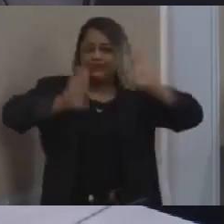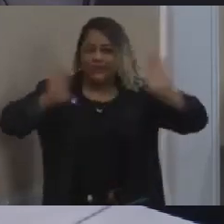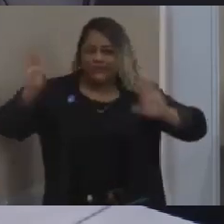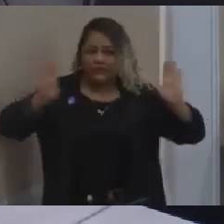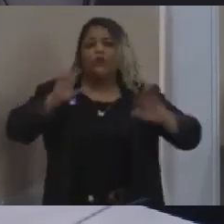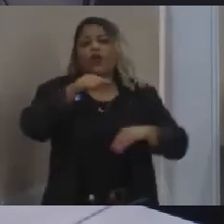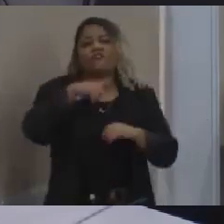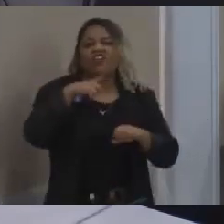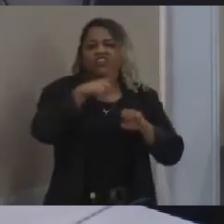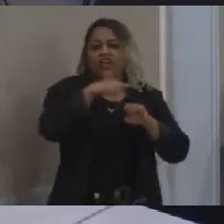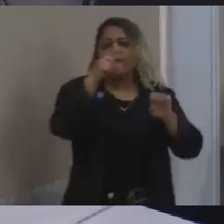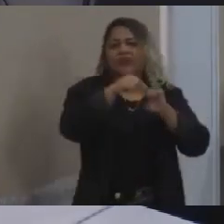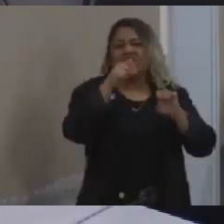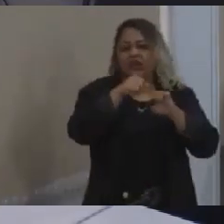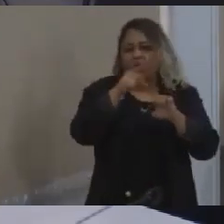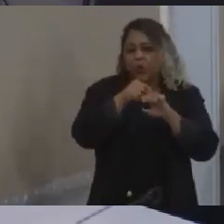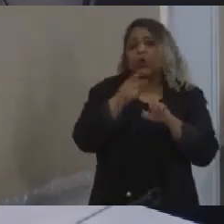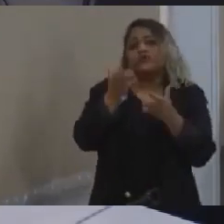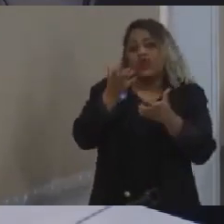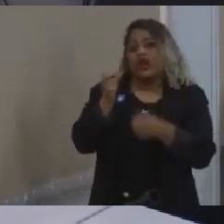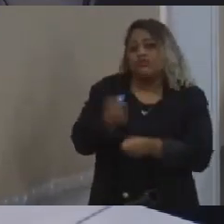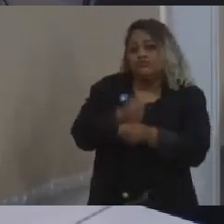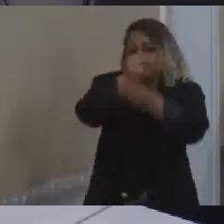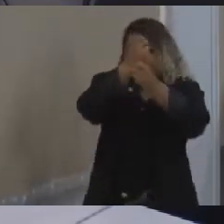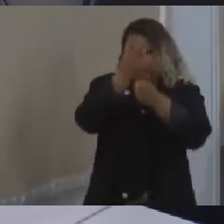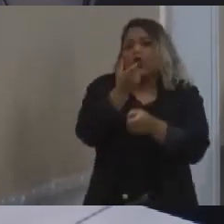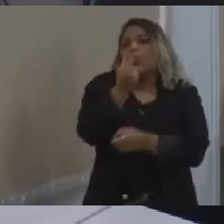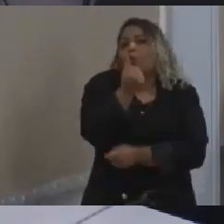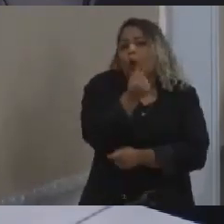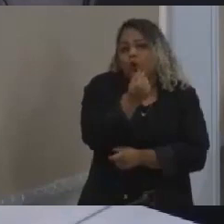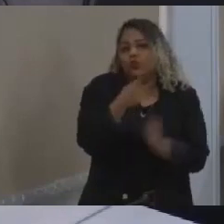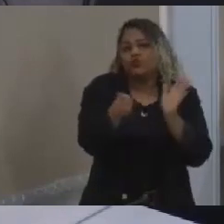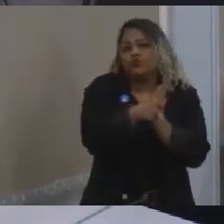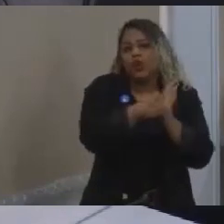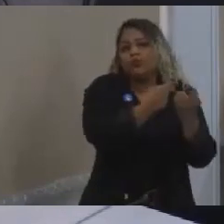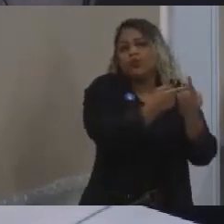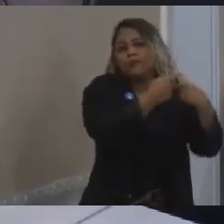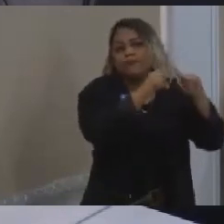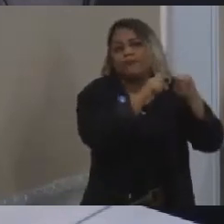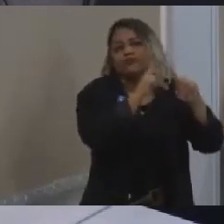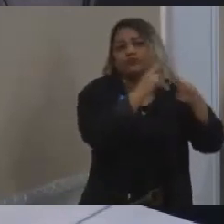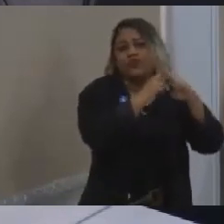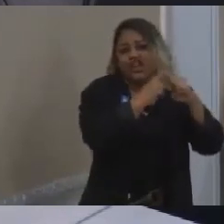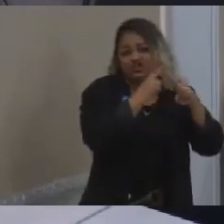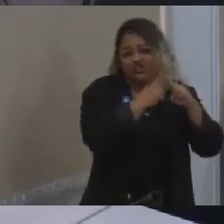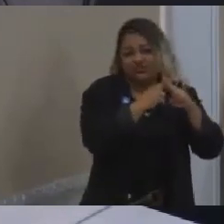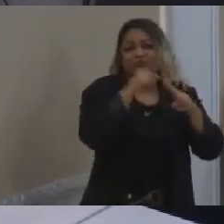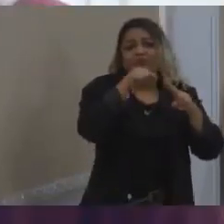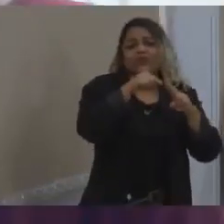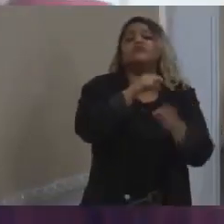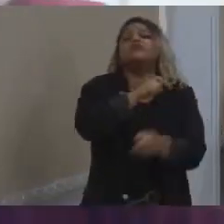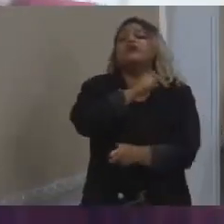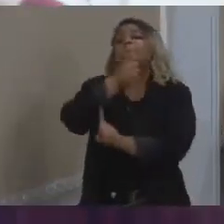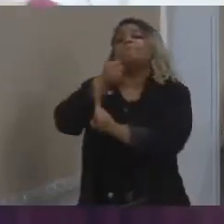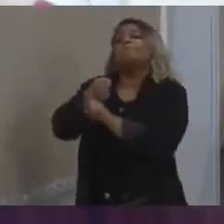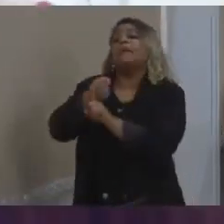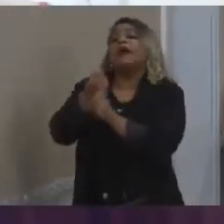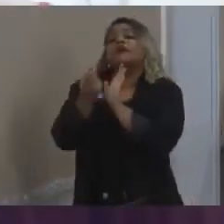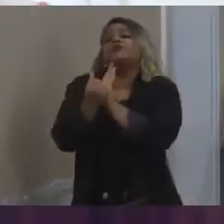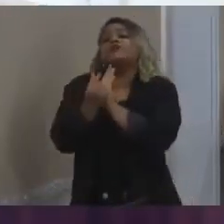financiados pela Caixa. Quanto que isso impacta, portanto, no orçamento municipal? É,